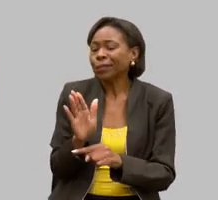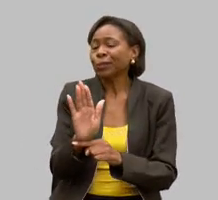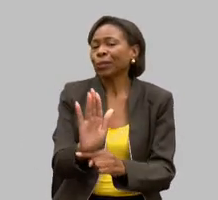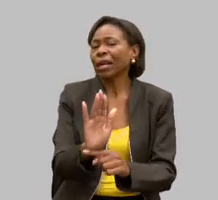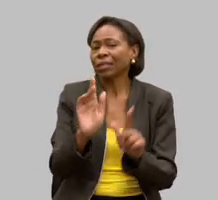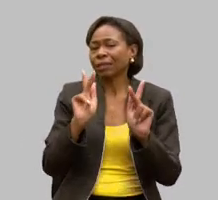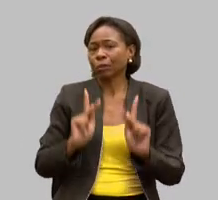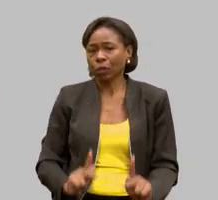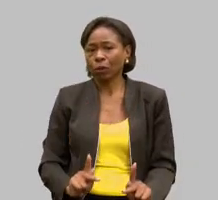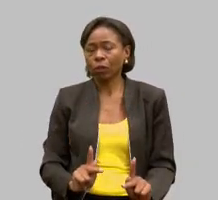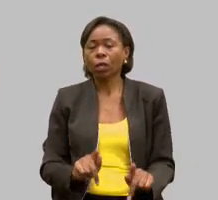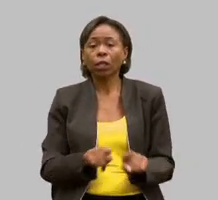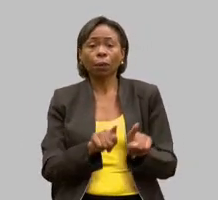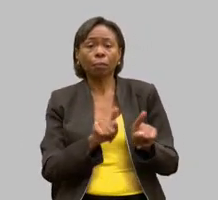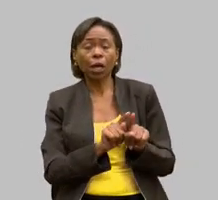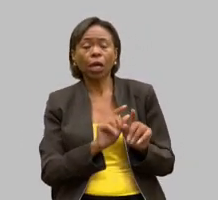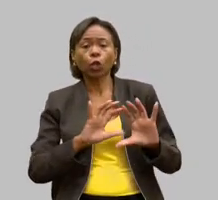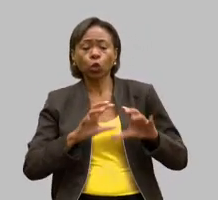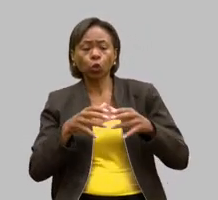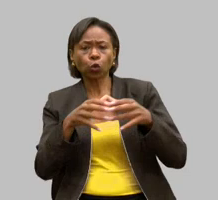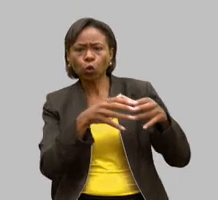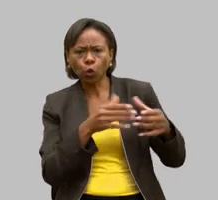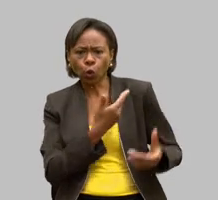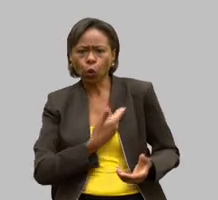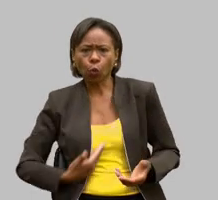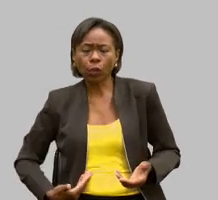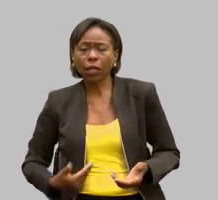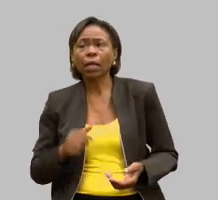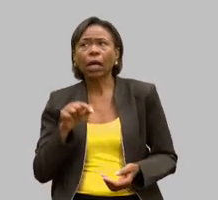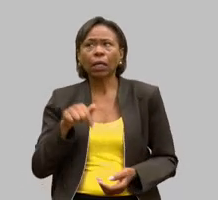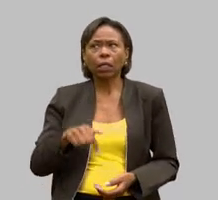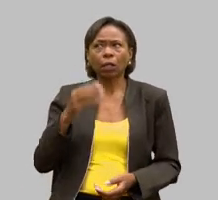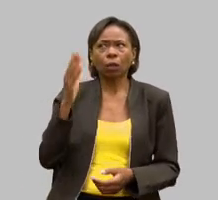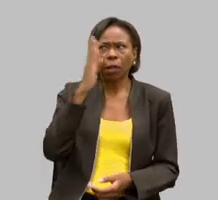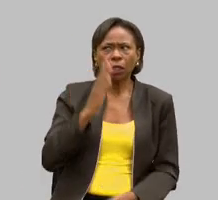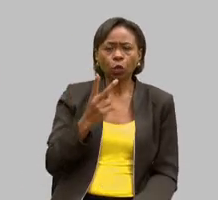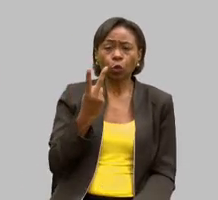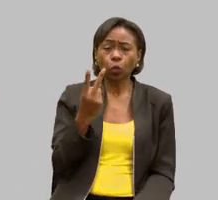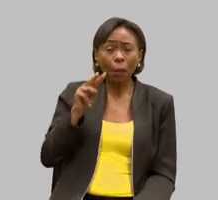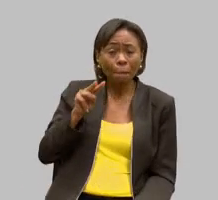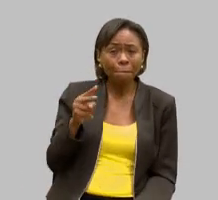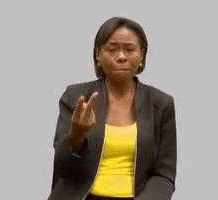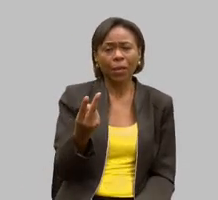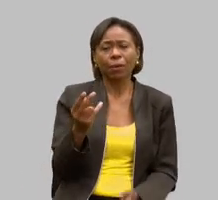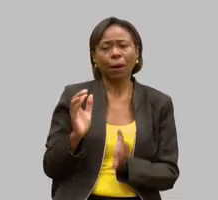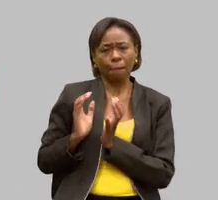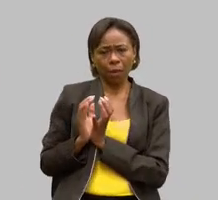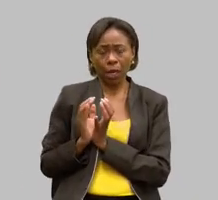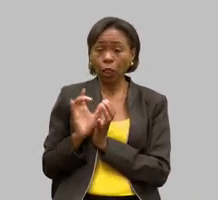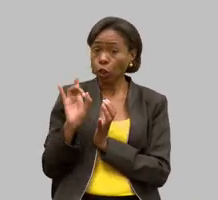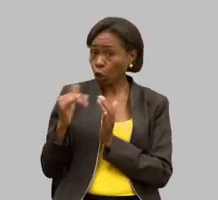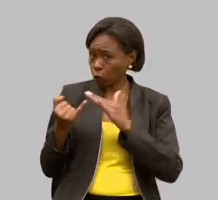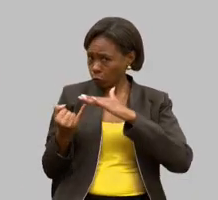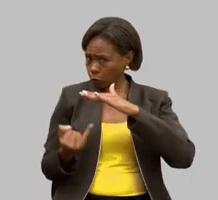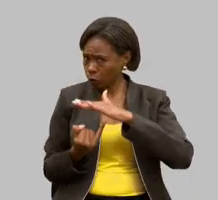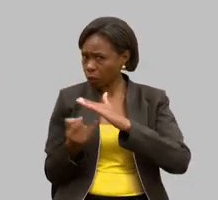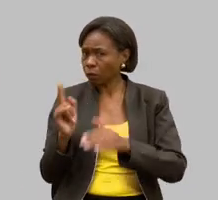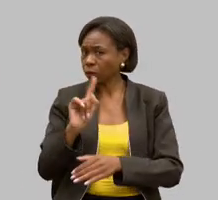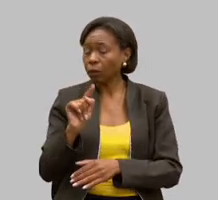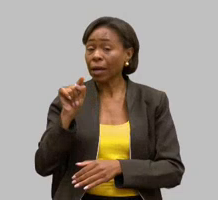APAIs se não me engano são mais de 2 mil APAIs no Brasil inteiro porque a APAI não é só uma instituição a APAI é um movimento